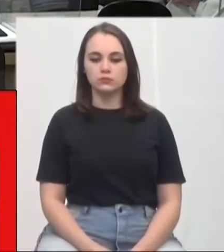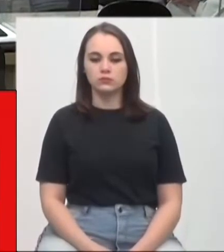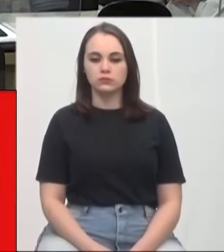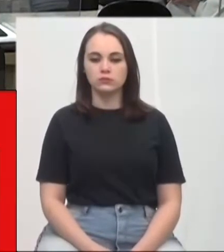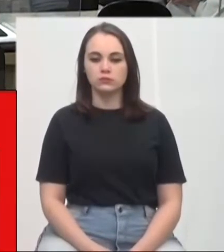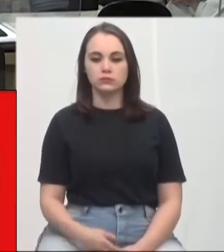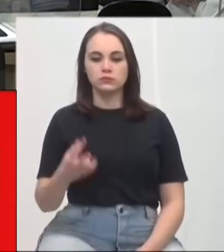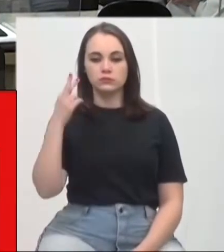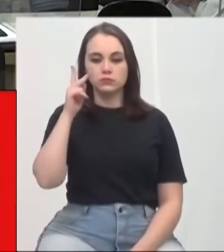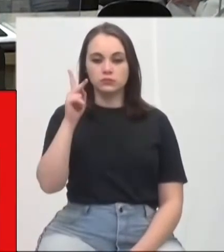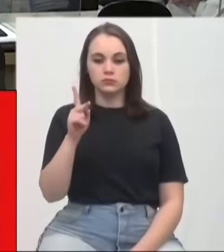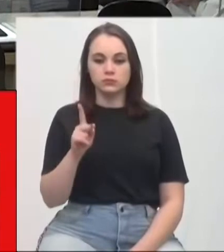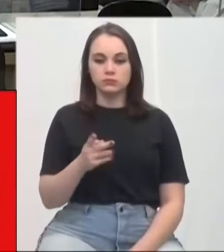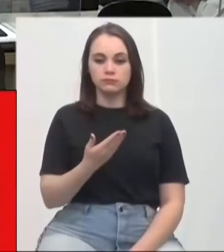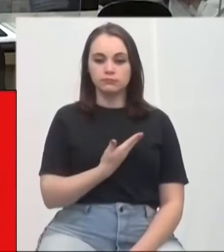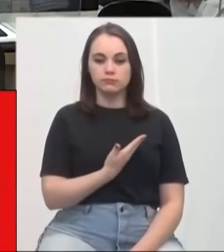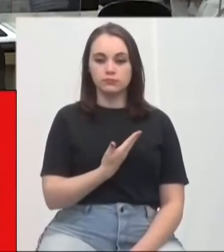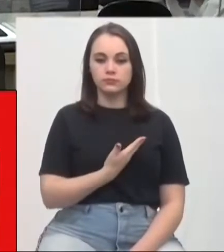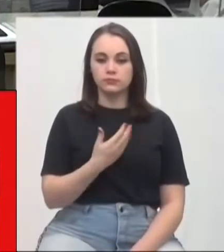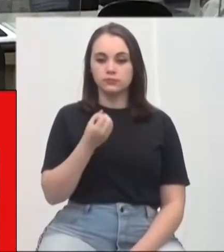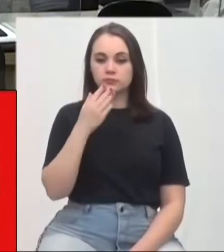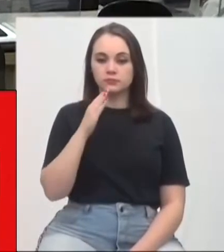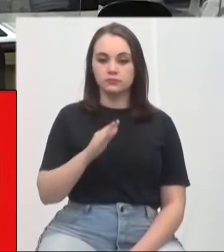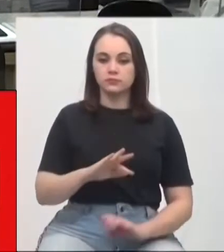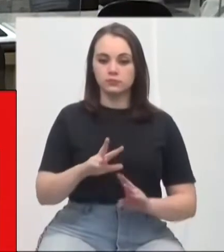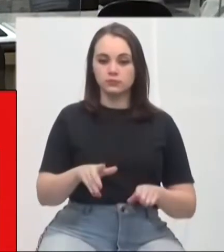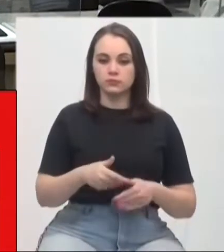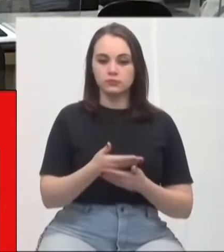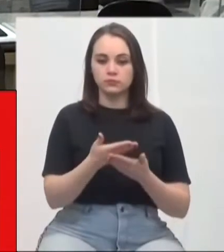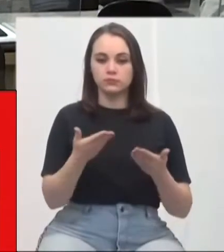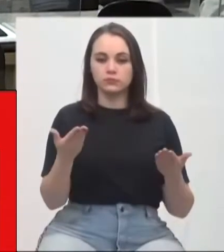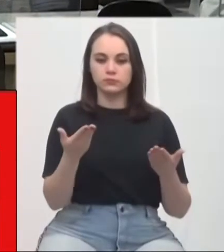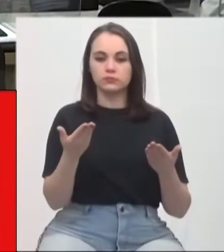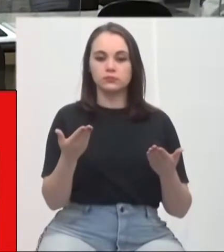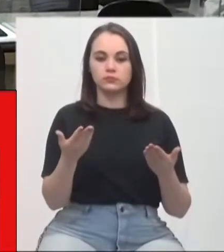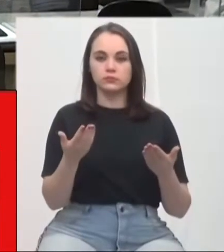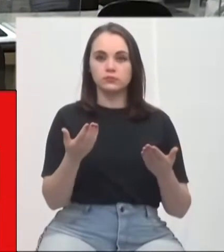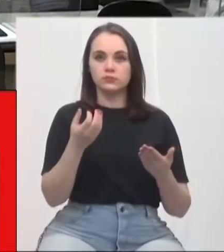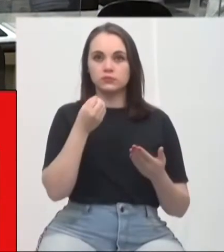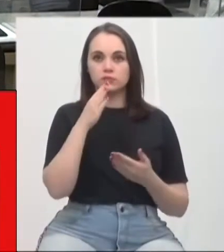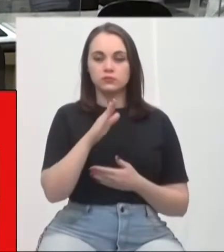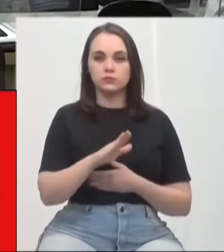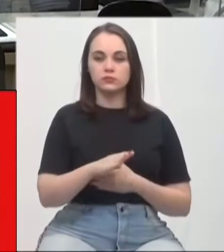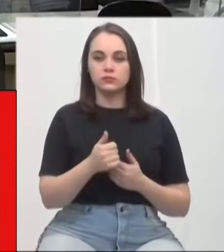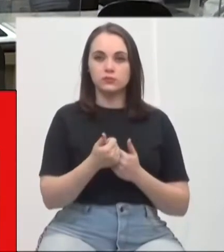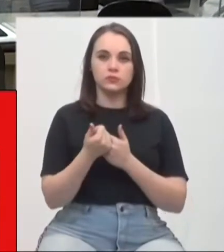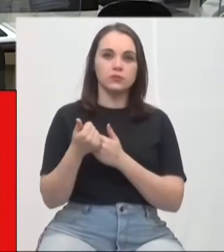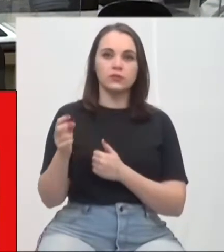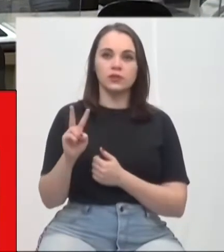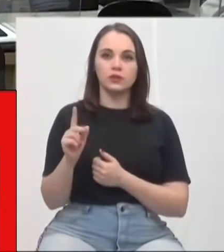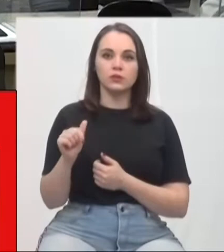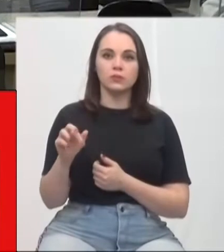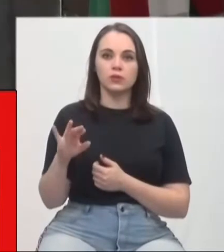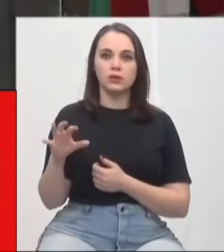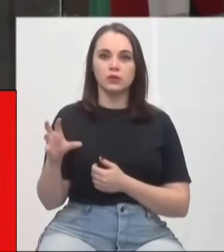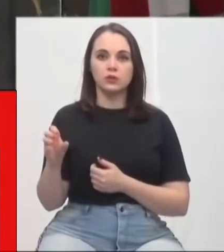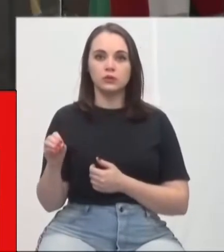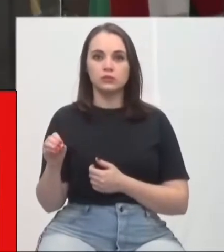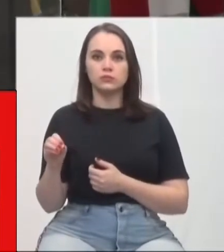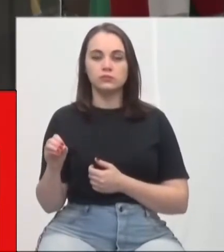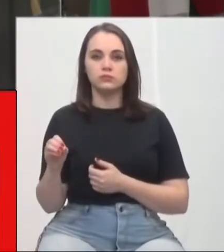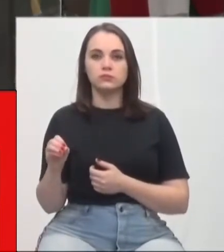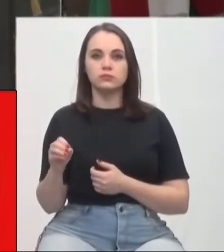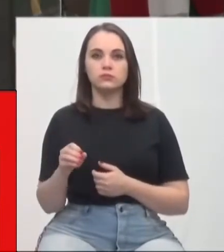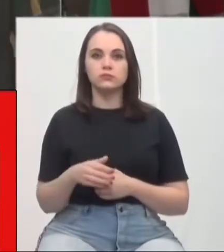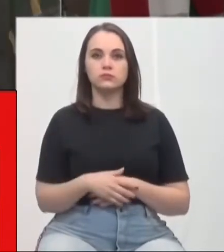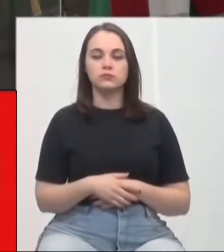Sr. Presidente, nobres colegas, muito boa tarde novamente. Boa tarde ao meu vice-líder, vereador Marcio, vereador Arleu.